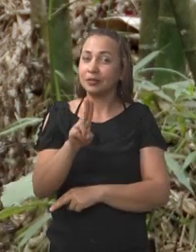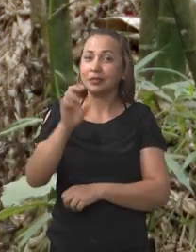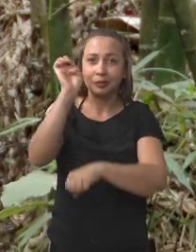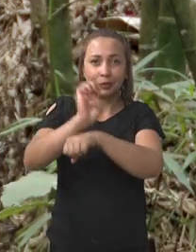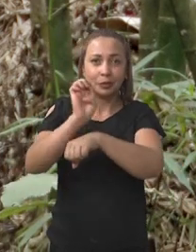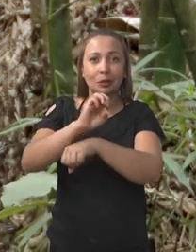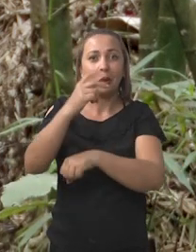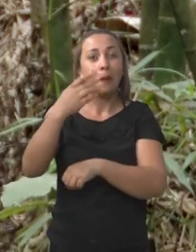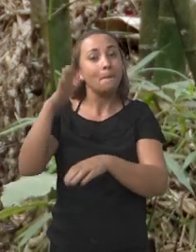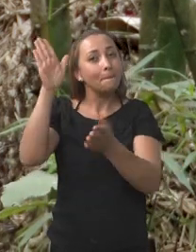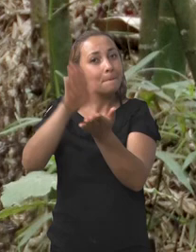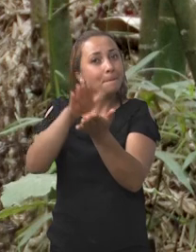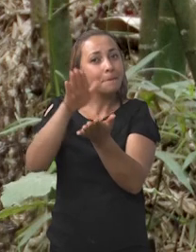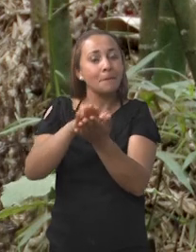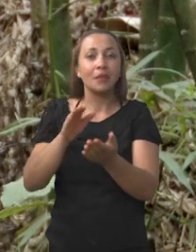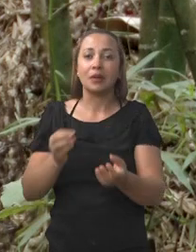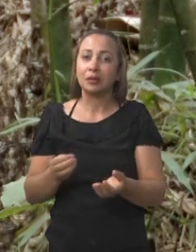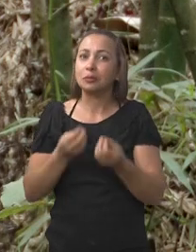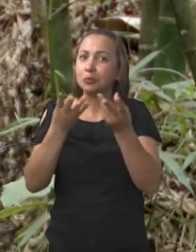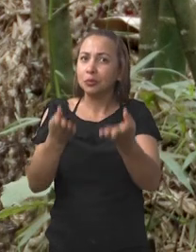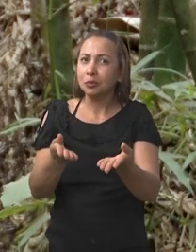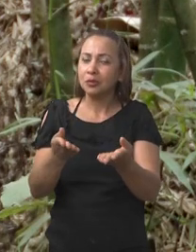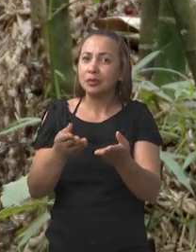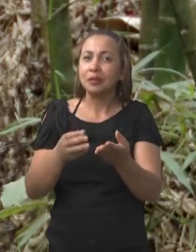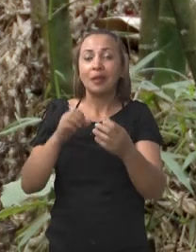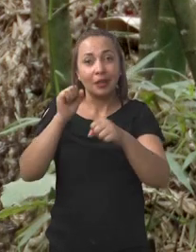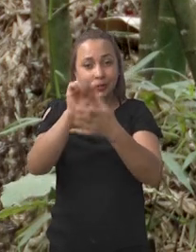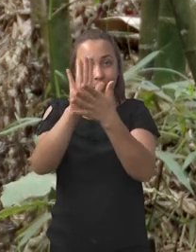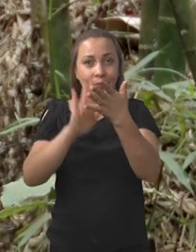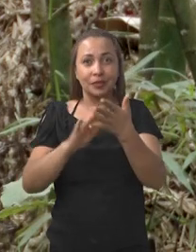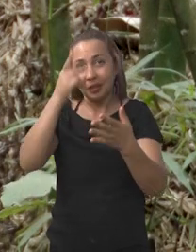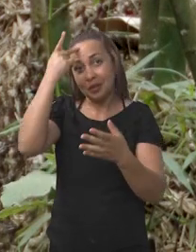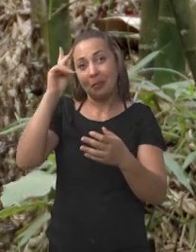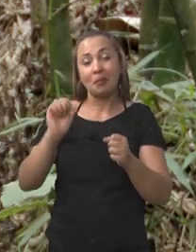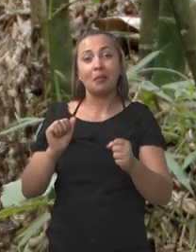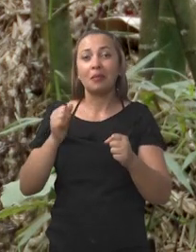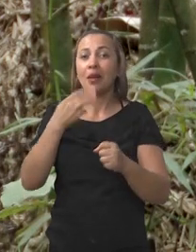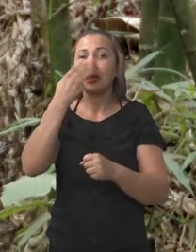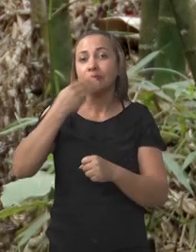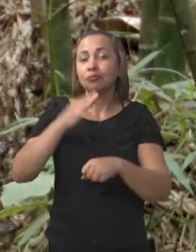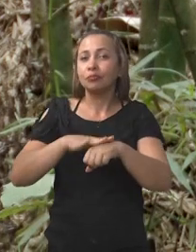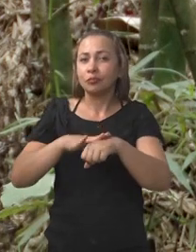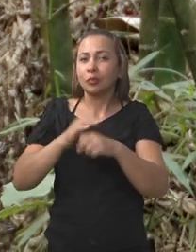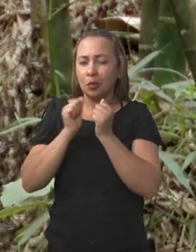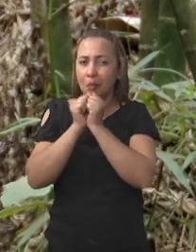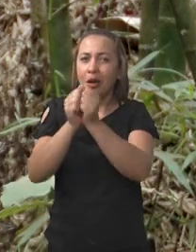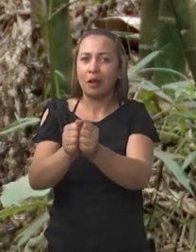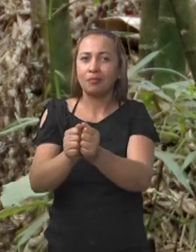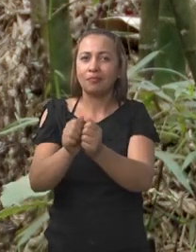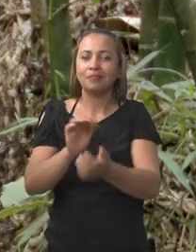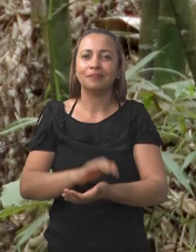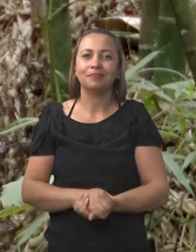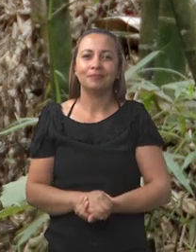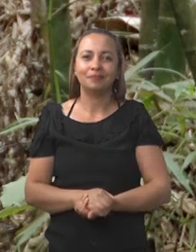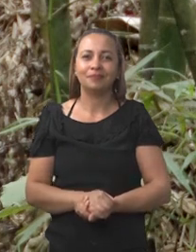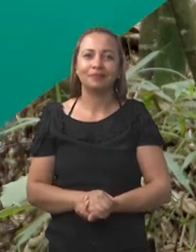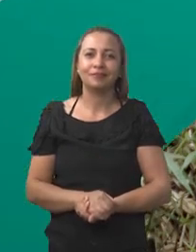Pernambuco, que disponibiliza exercícios para diabéticos, novas pesquisas estão em curso. Vamos acompanhar?